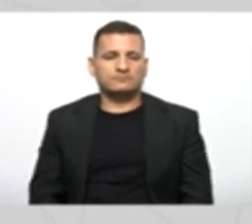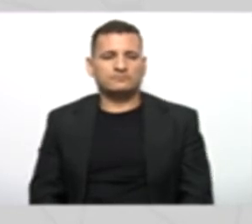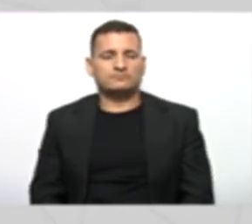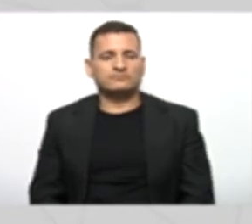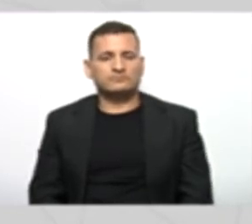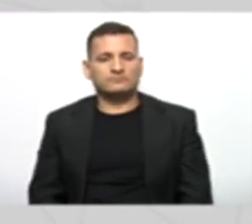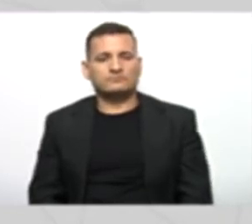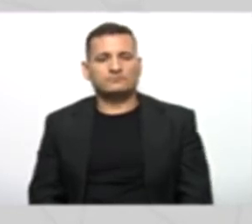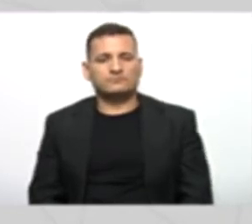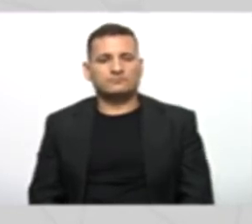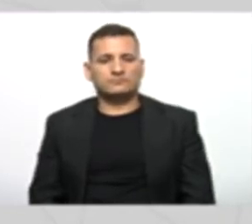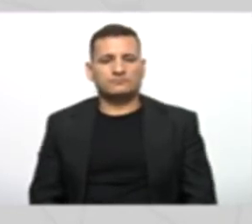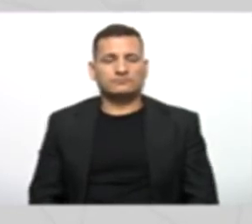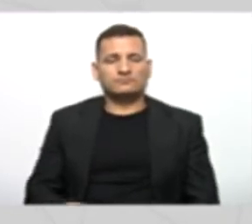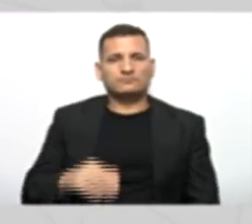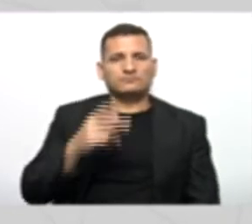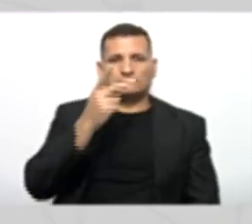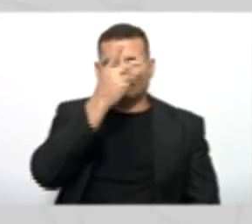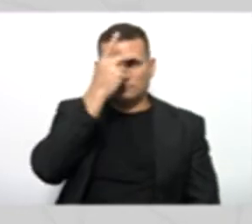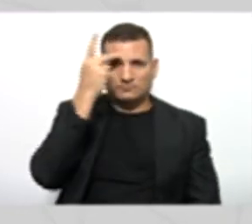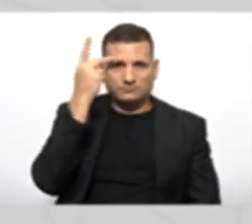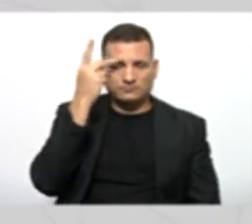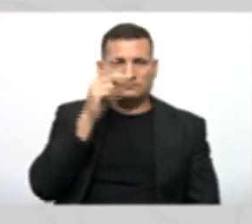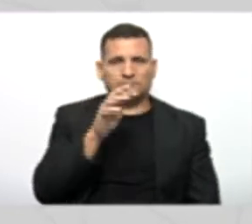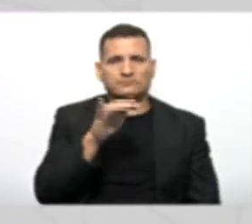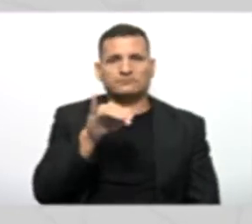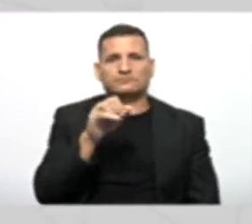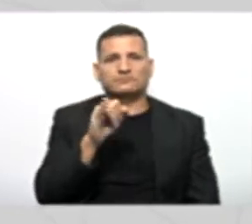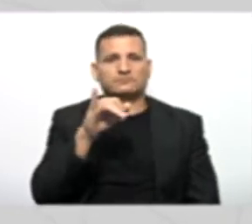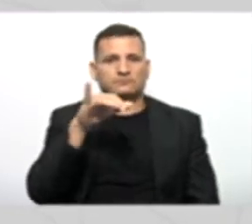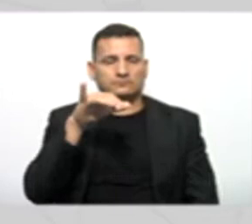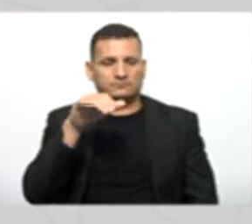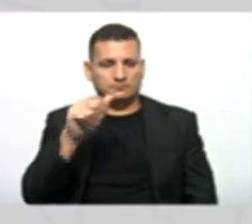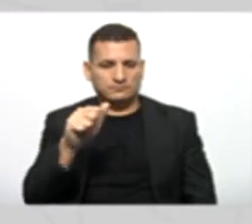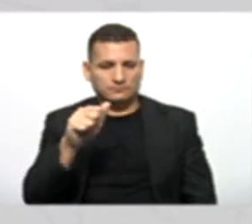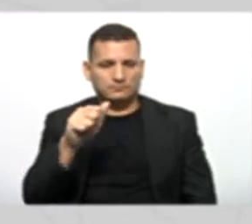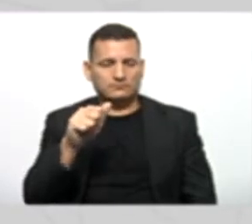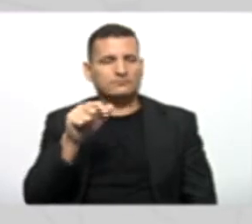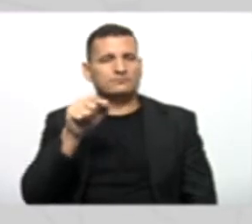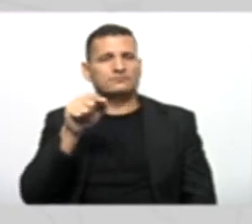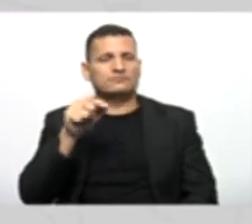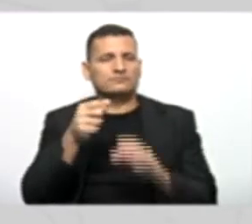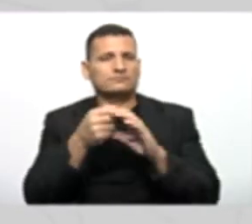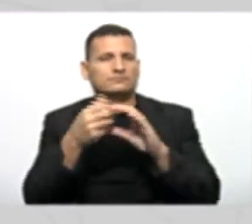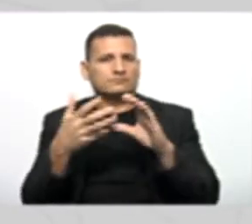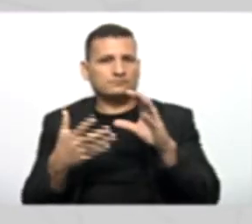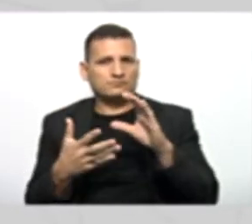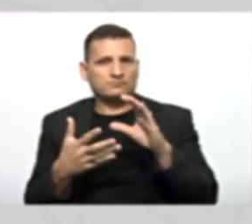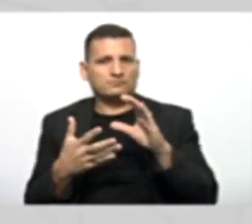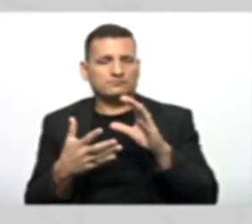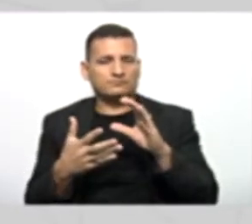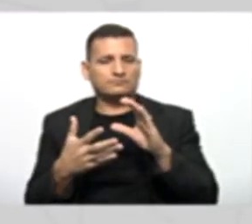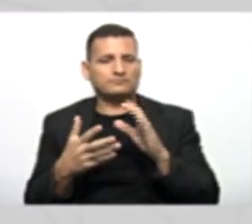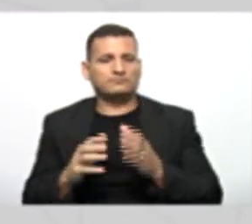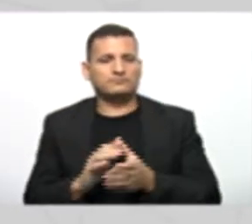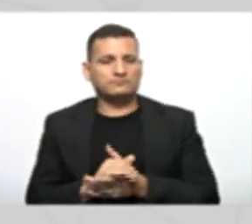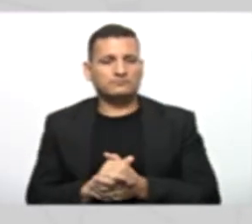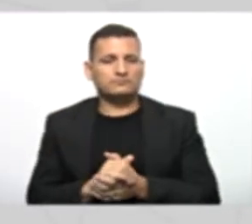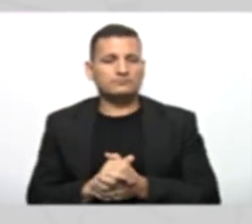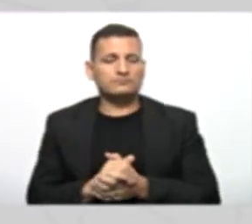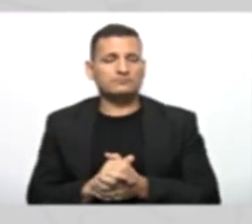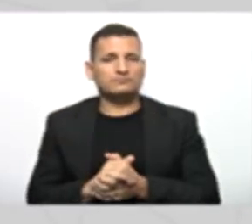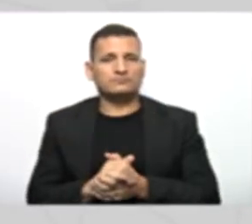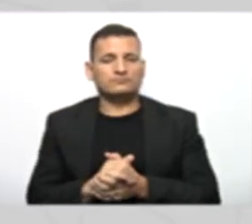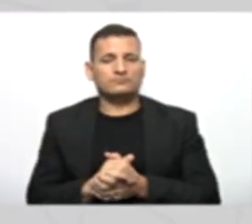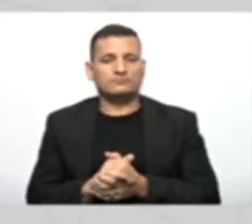características Da classe pessoa física E essas características São as que você vai enviar